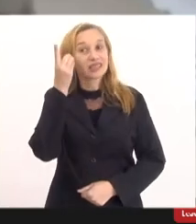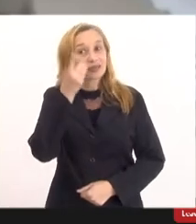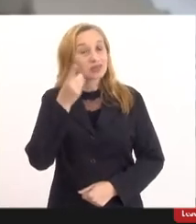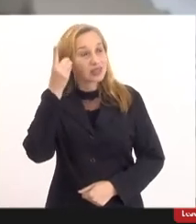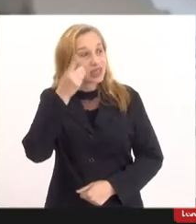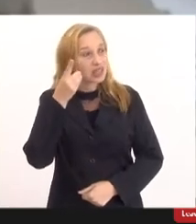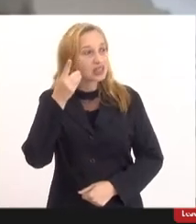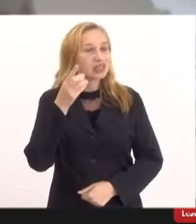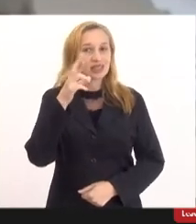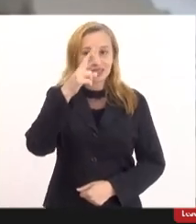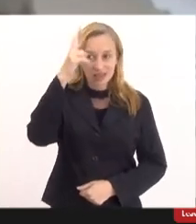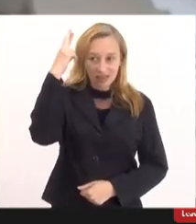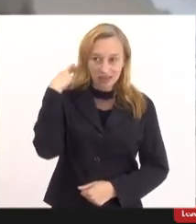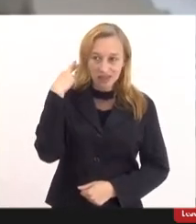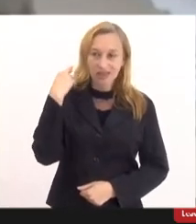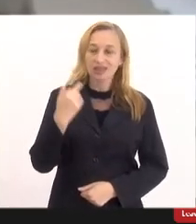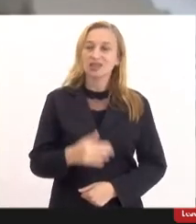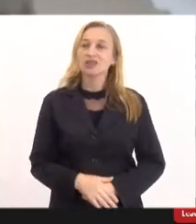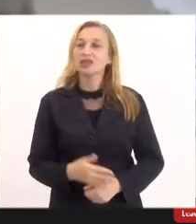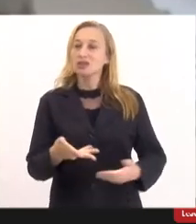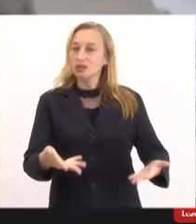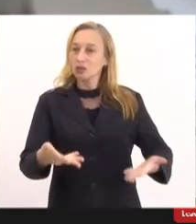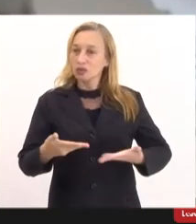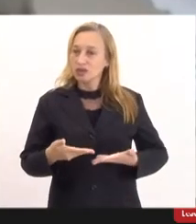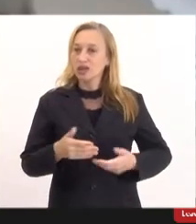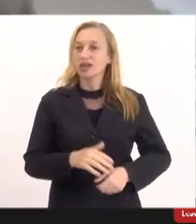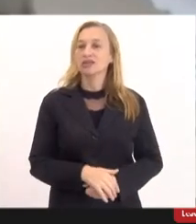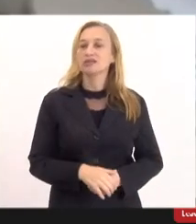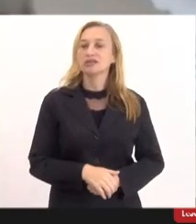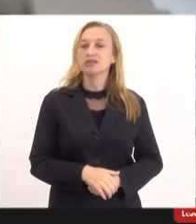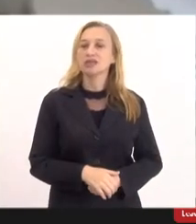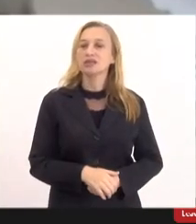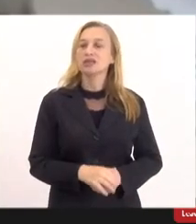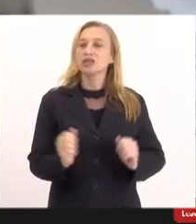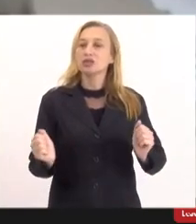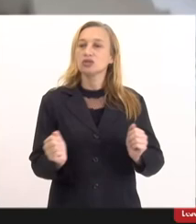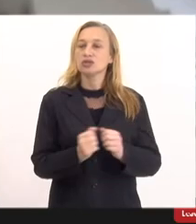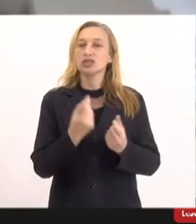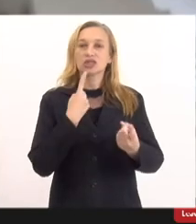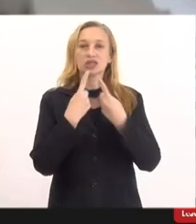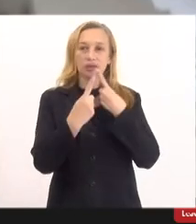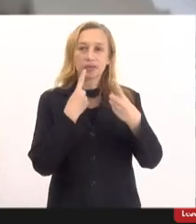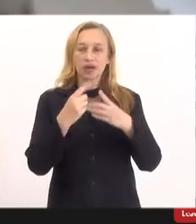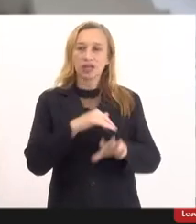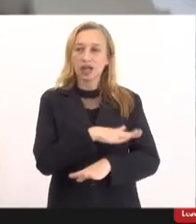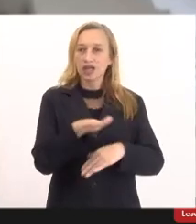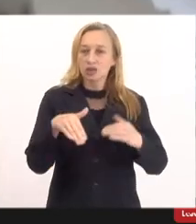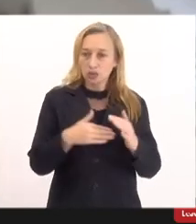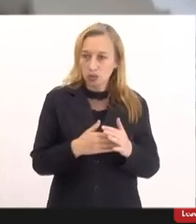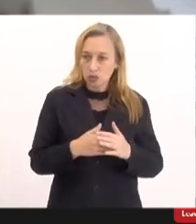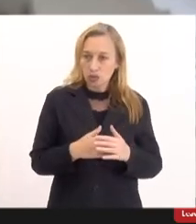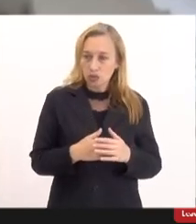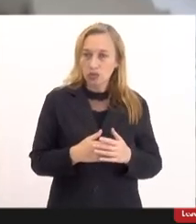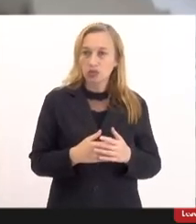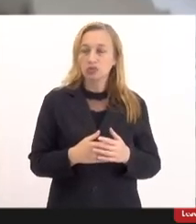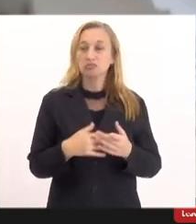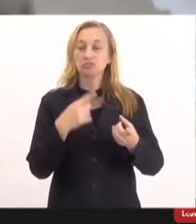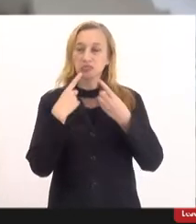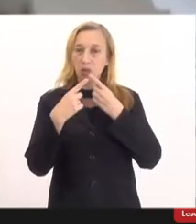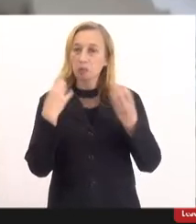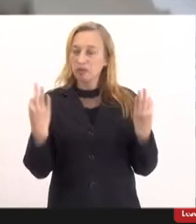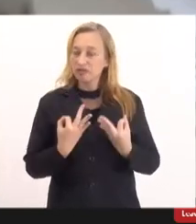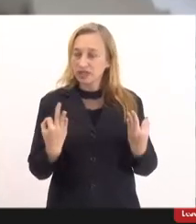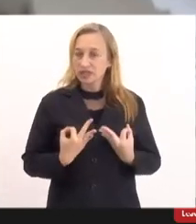doutora Rosane por convidar o BDR para participar desse debate parabenizo a todos os participantes o debate foi excelente